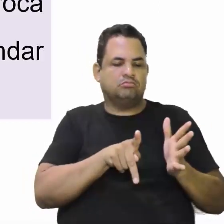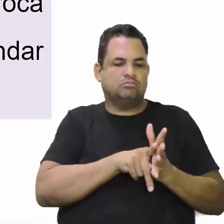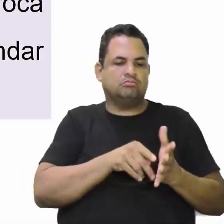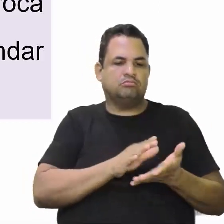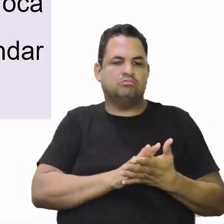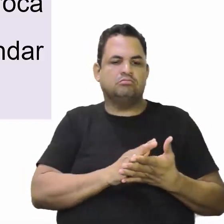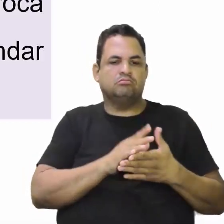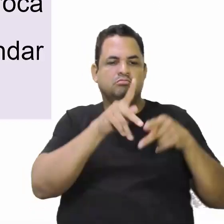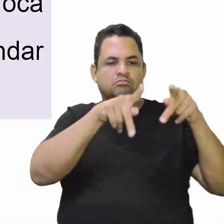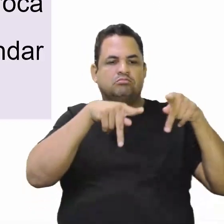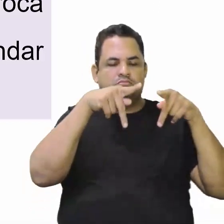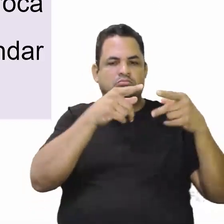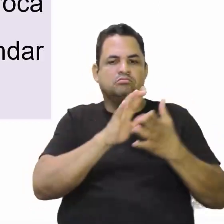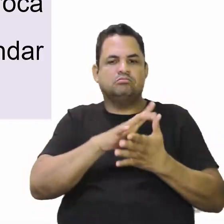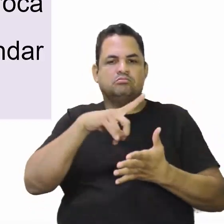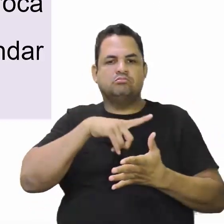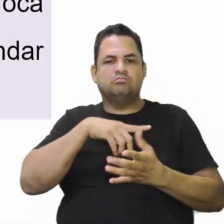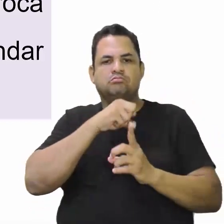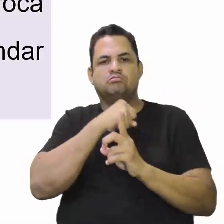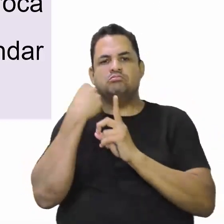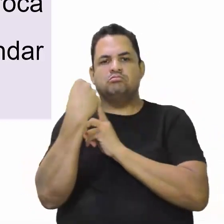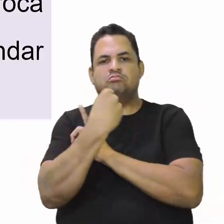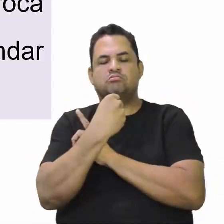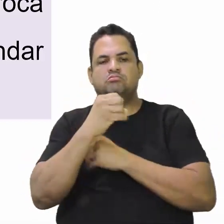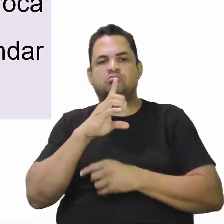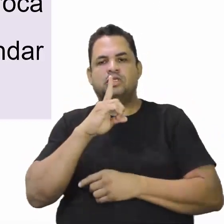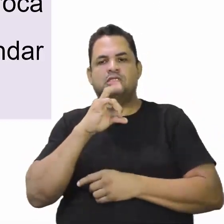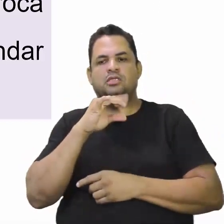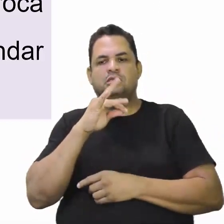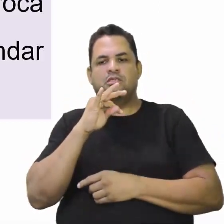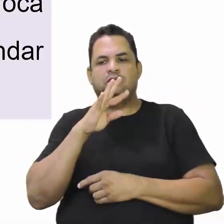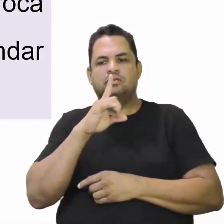Nós temos aí essa sociedade, esses adelantados.